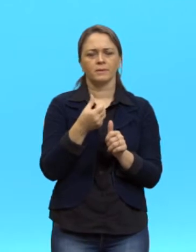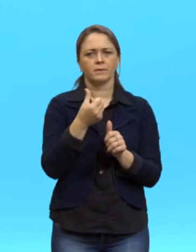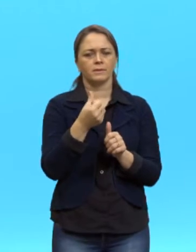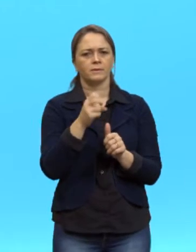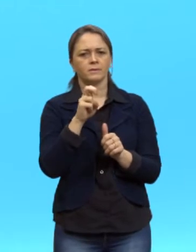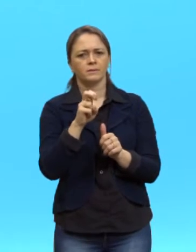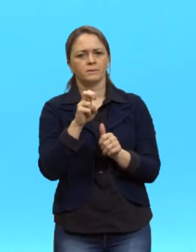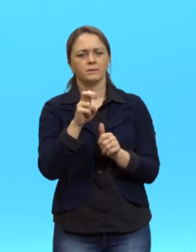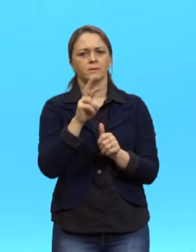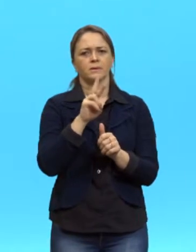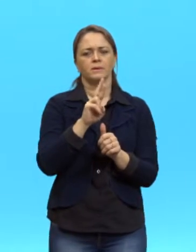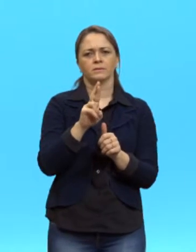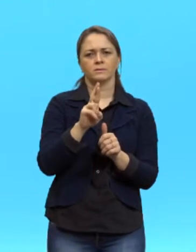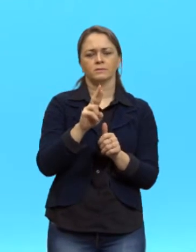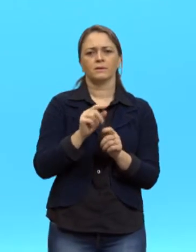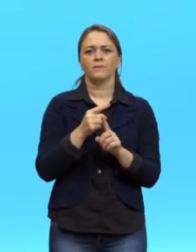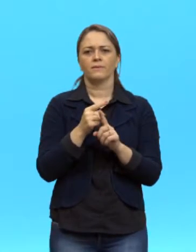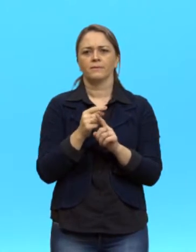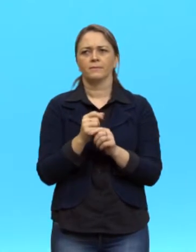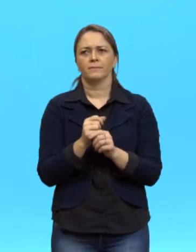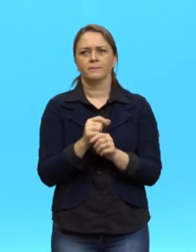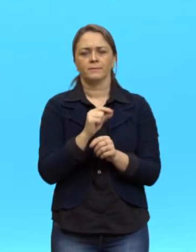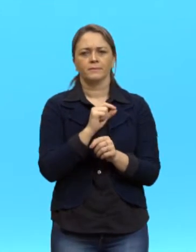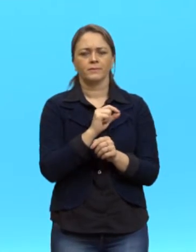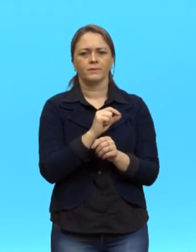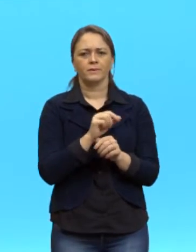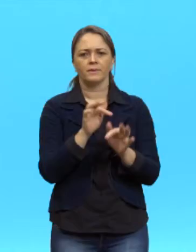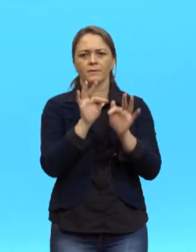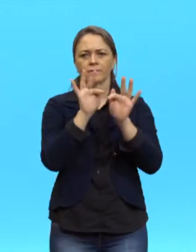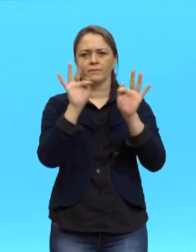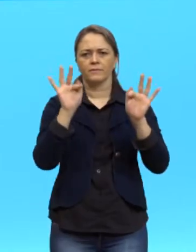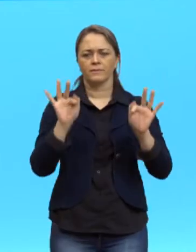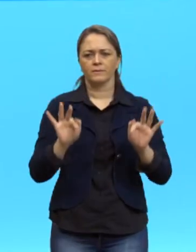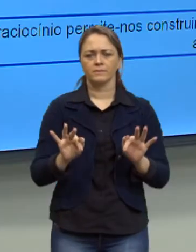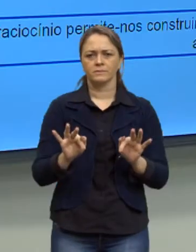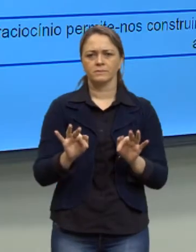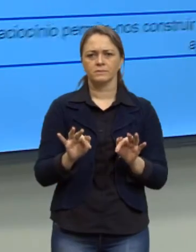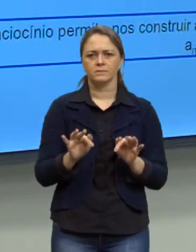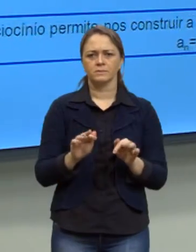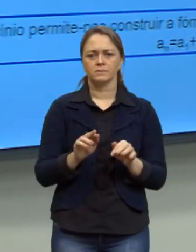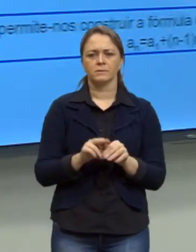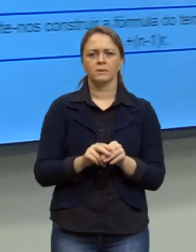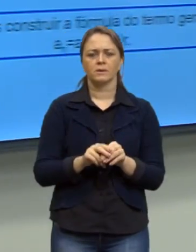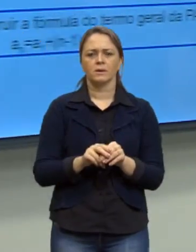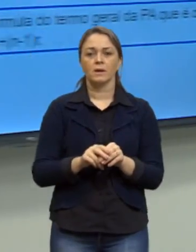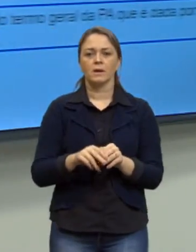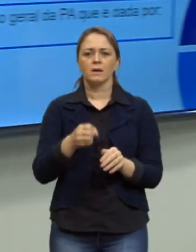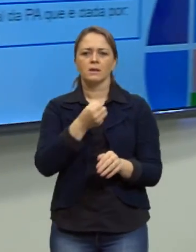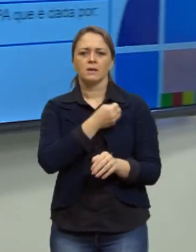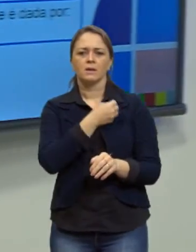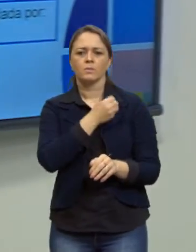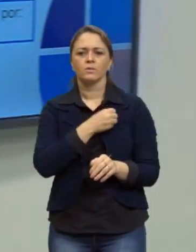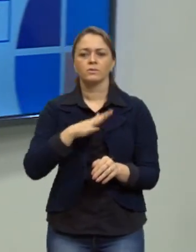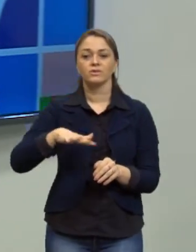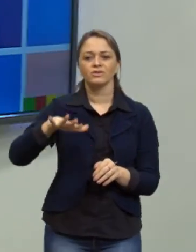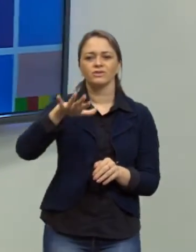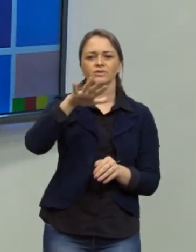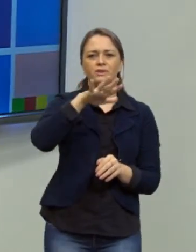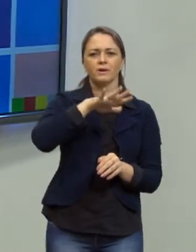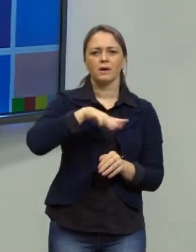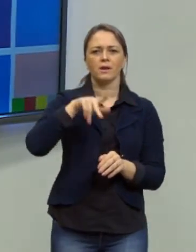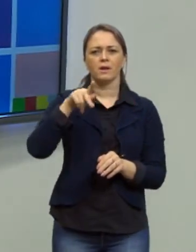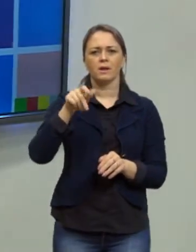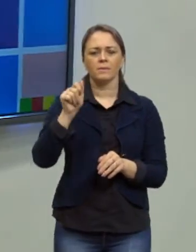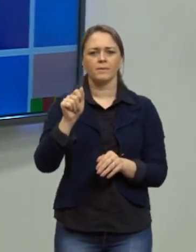cinco razões. Certo? Então, esta fórmula, eu chamo de termo geral da PA. Onde